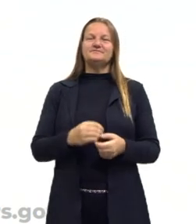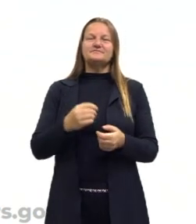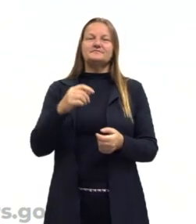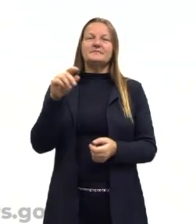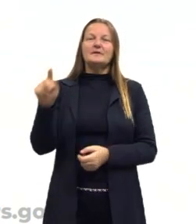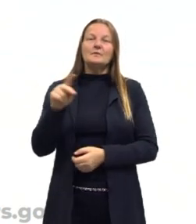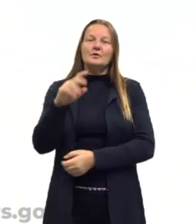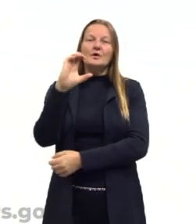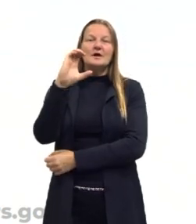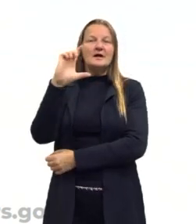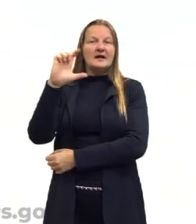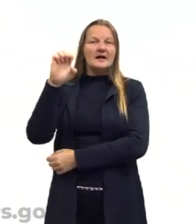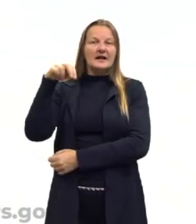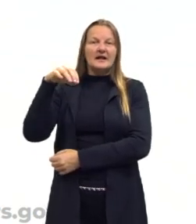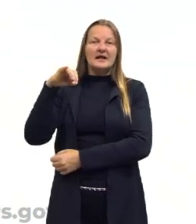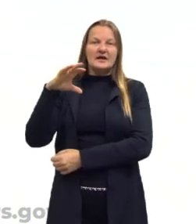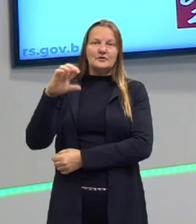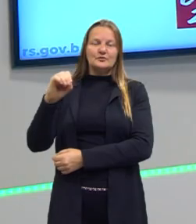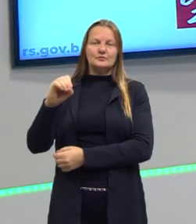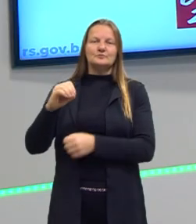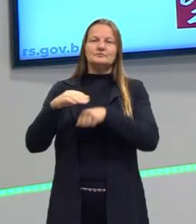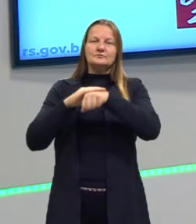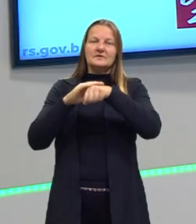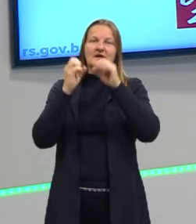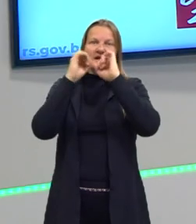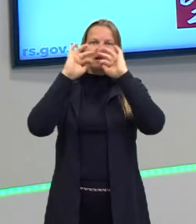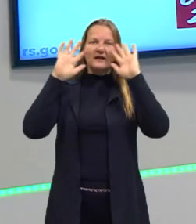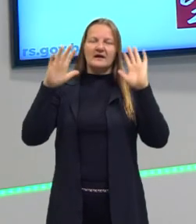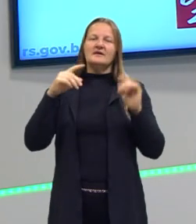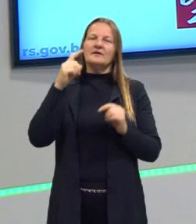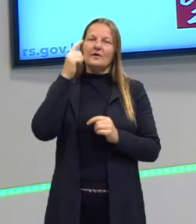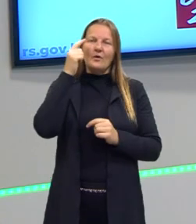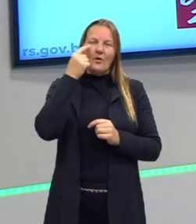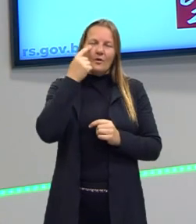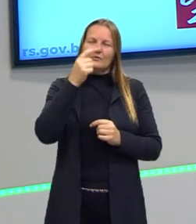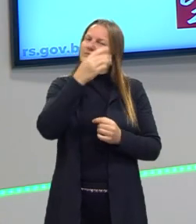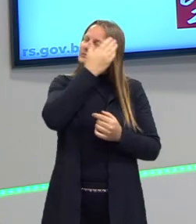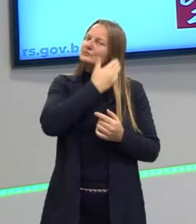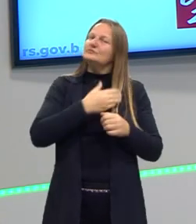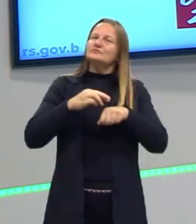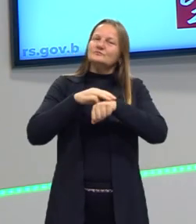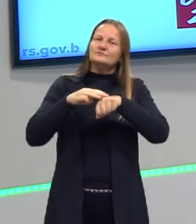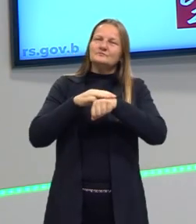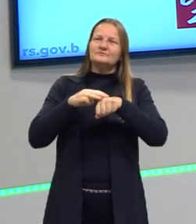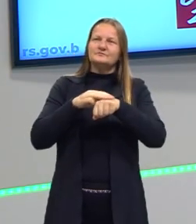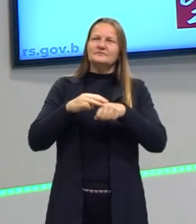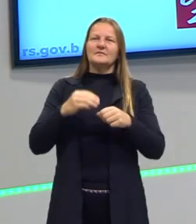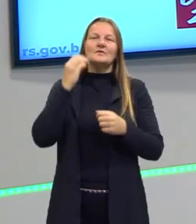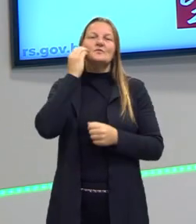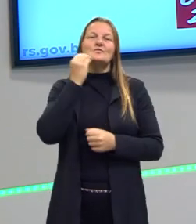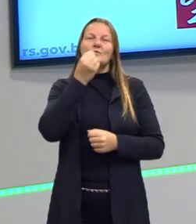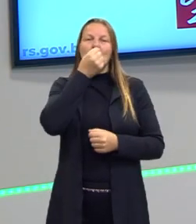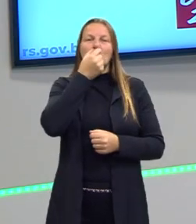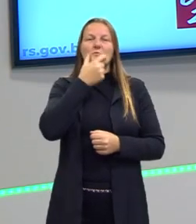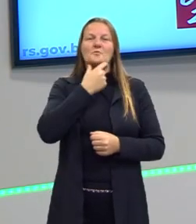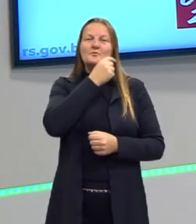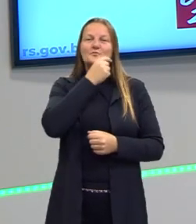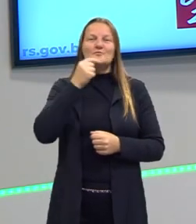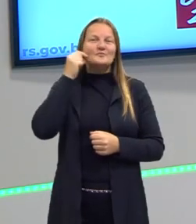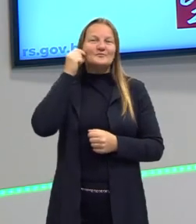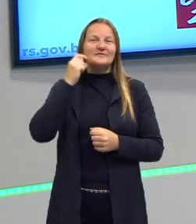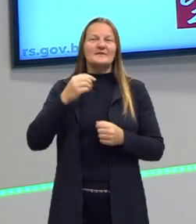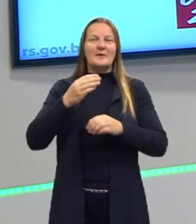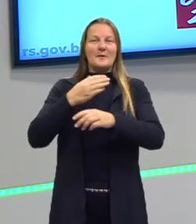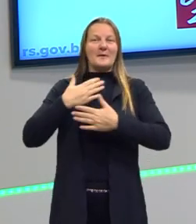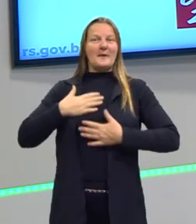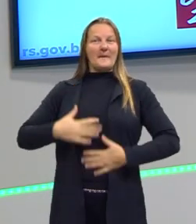sou o professor Clênio, sou um sujeito de pele clara, tenho olhos e cabelos castanhos, estou usando o cavaiá aqui hoje, uma camiseta